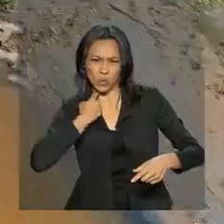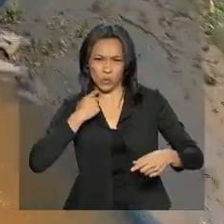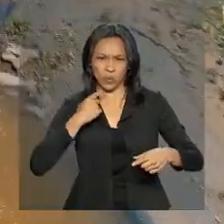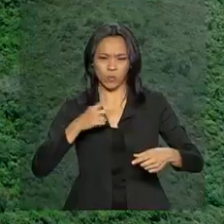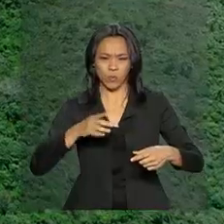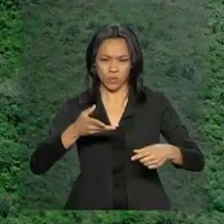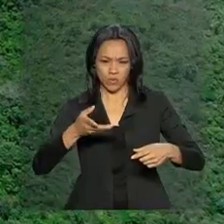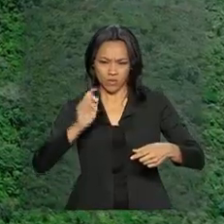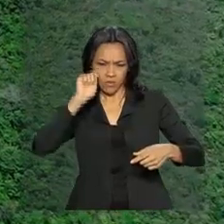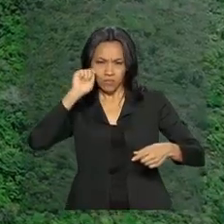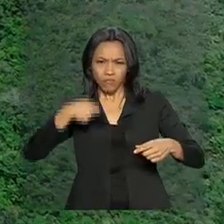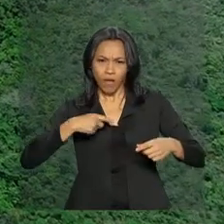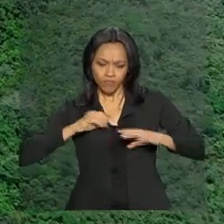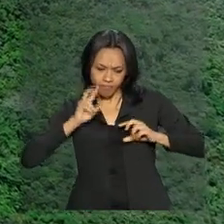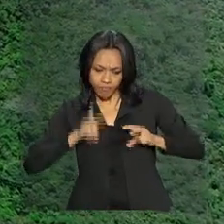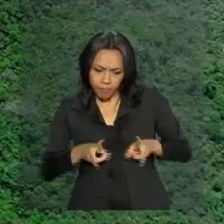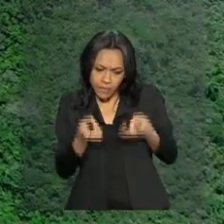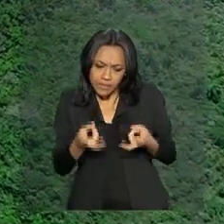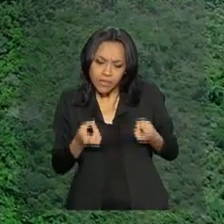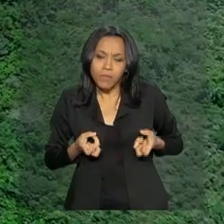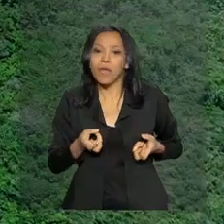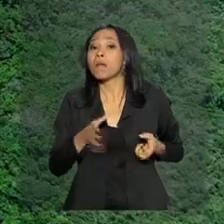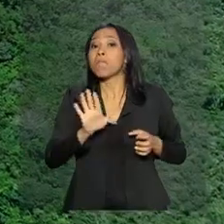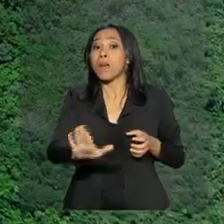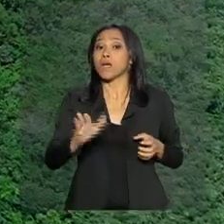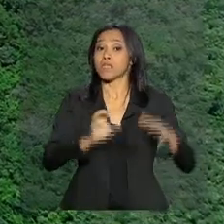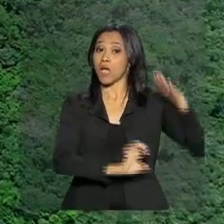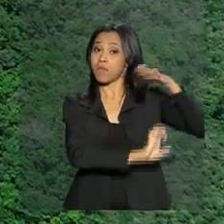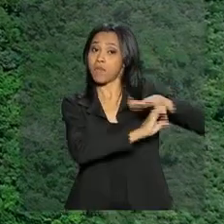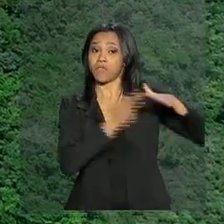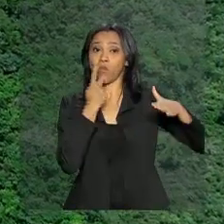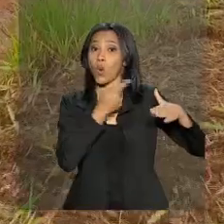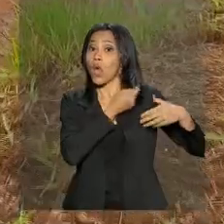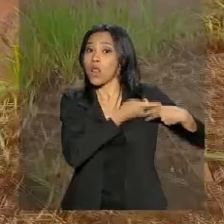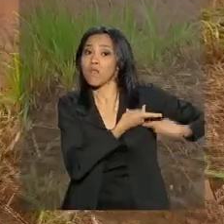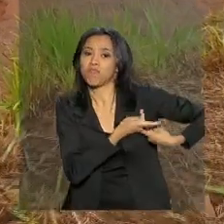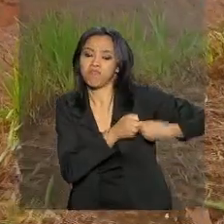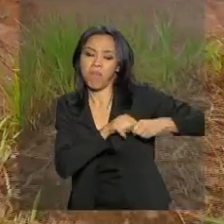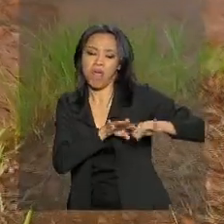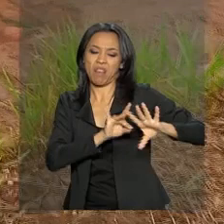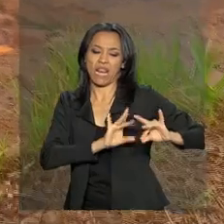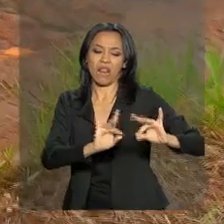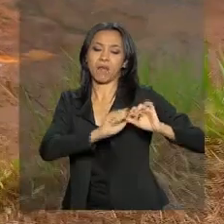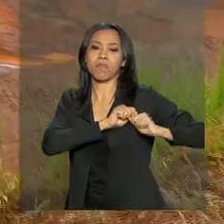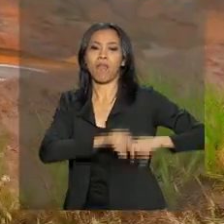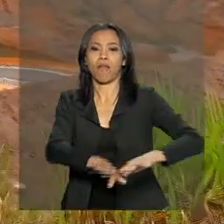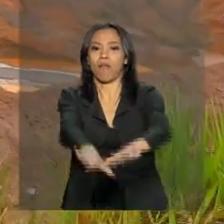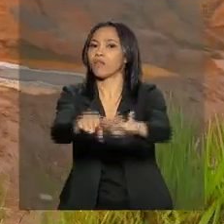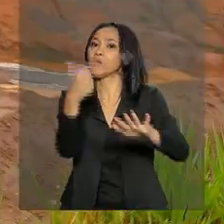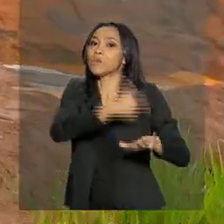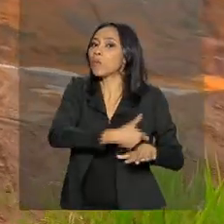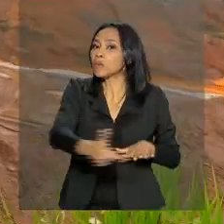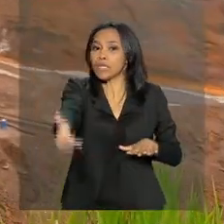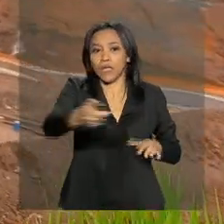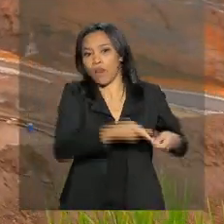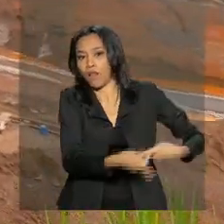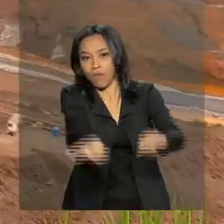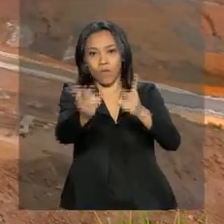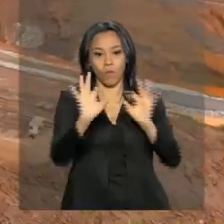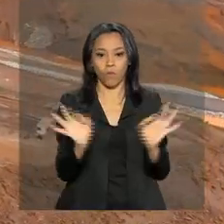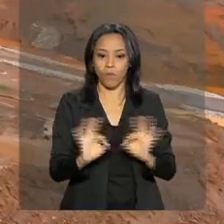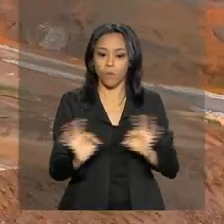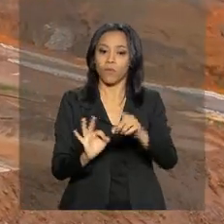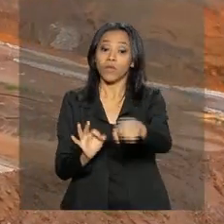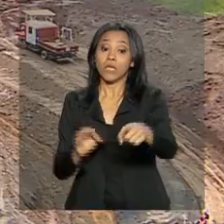minerais. A Samarco afirma que não há mais lançamento de rejeitos para o rio. Obras foram feitas no complexo de Germano, onde